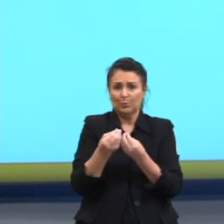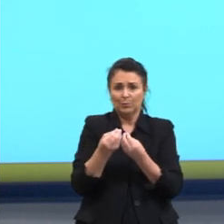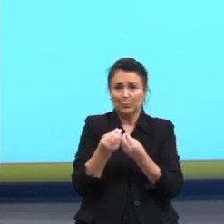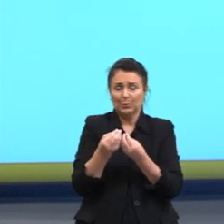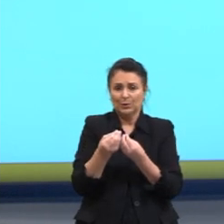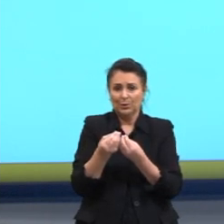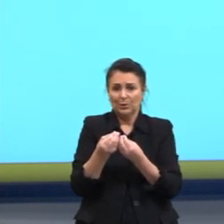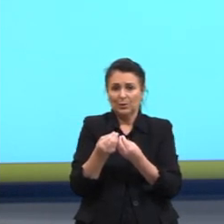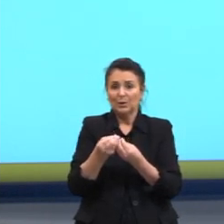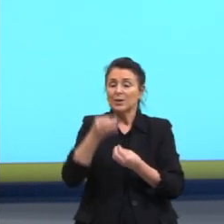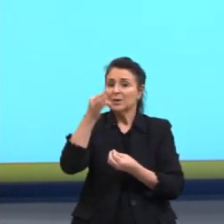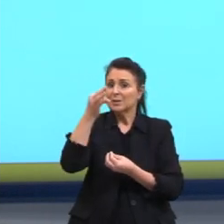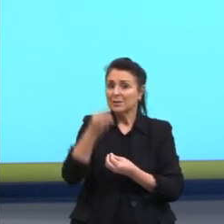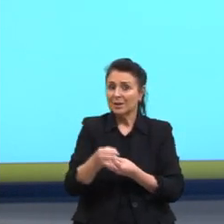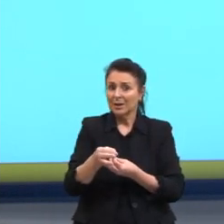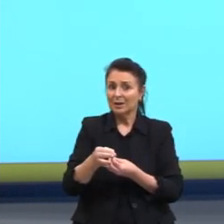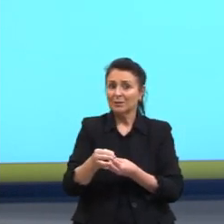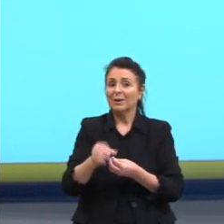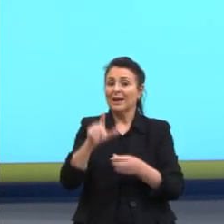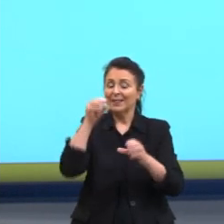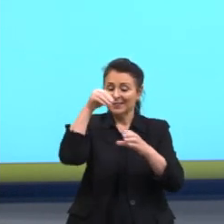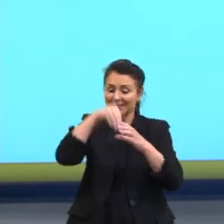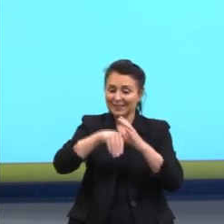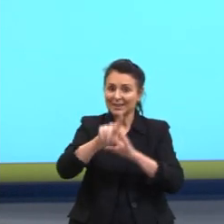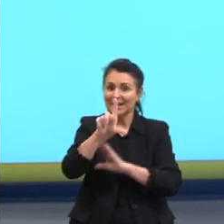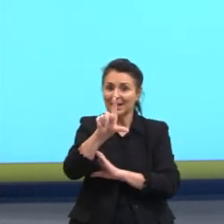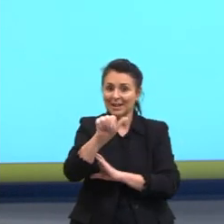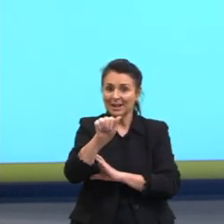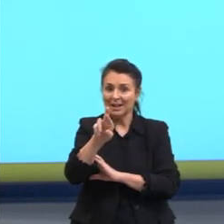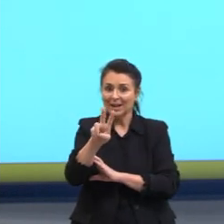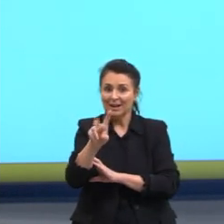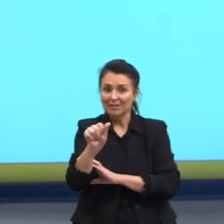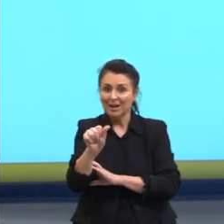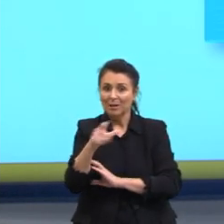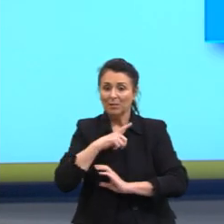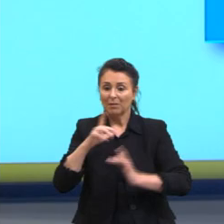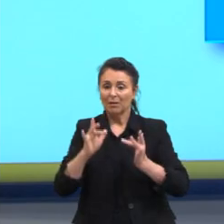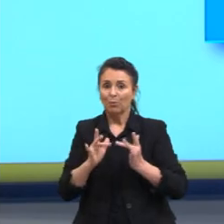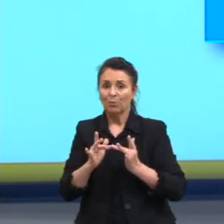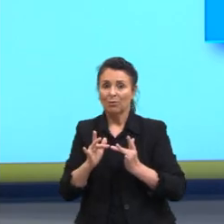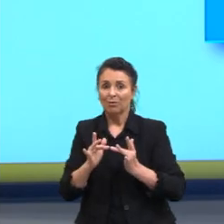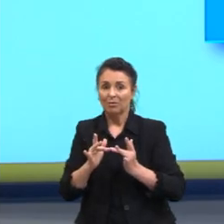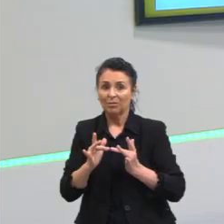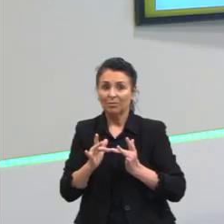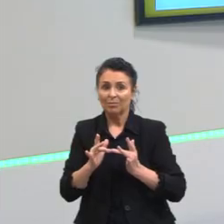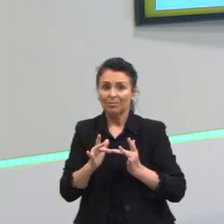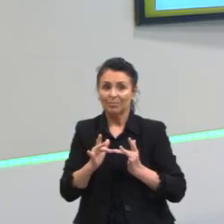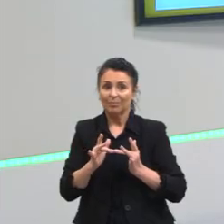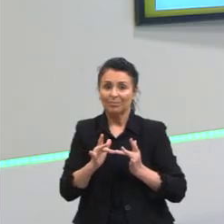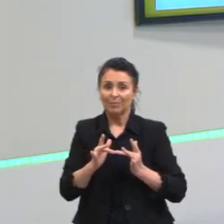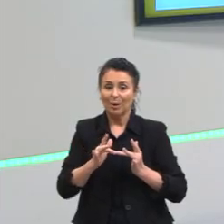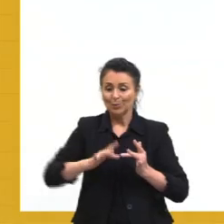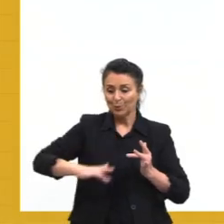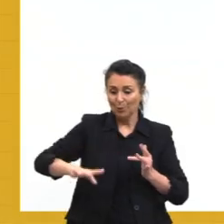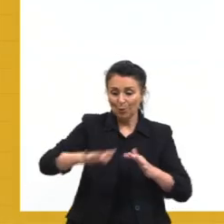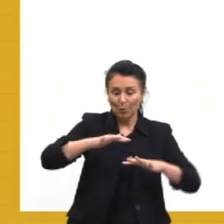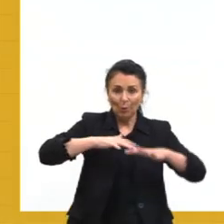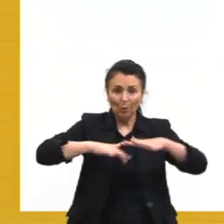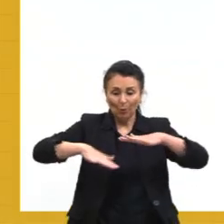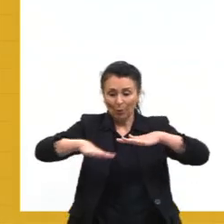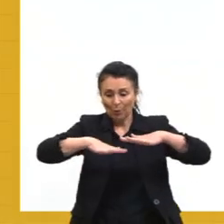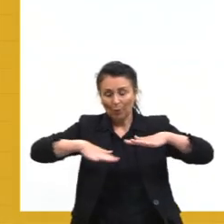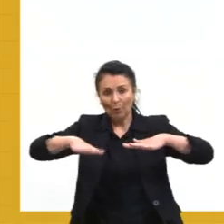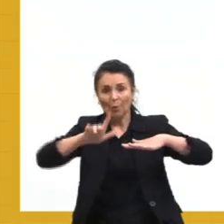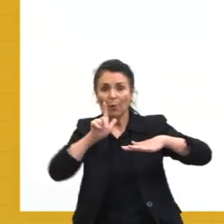vai ser na larva mesmo, até porque a larva está bem em contato ali, Está bem em contato com o ambiente aquático. Então,